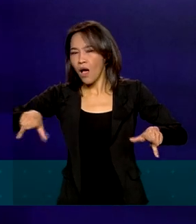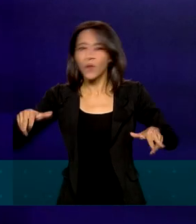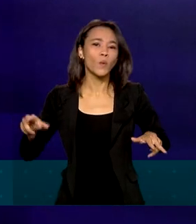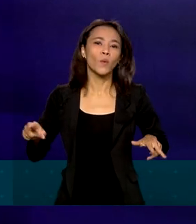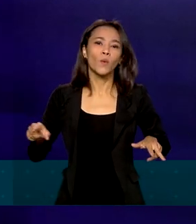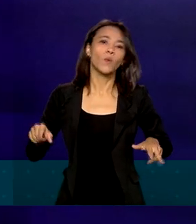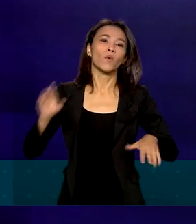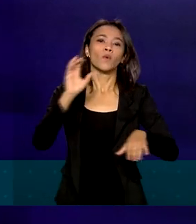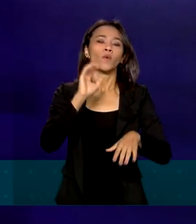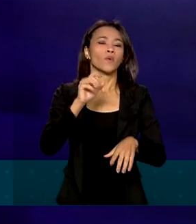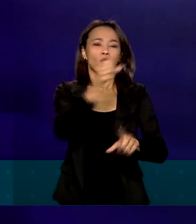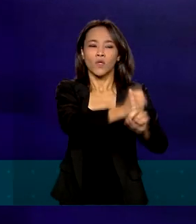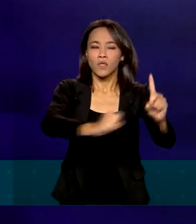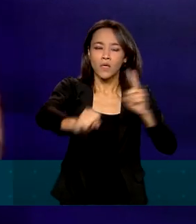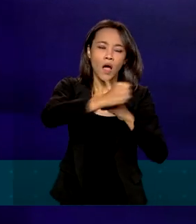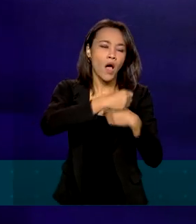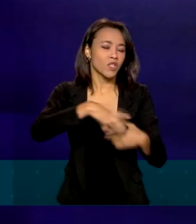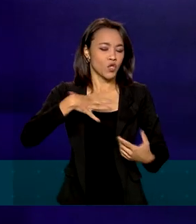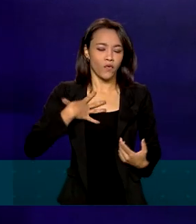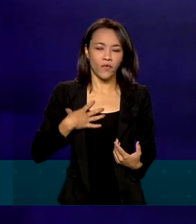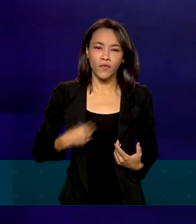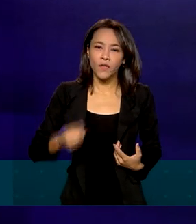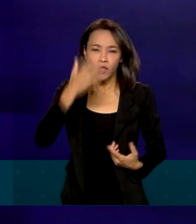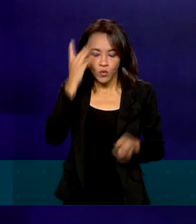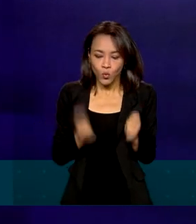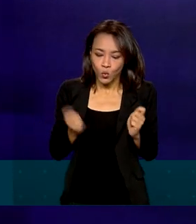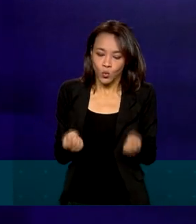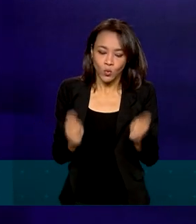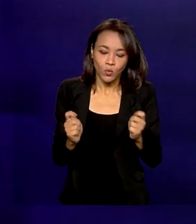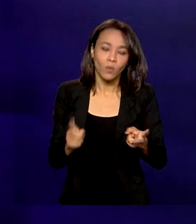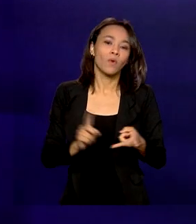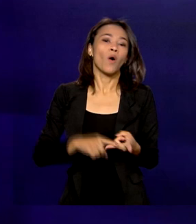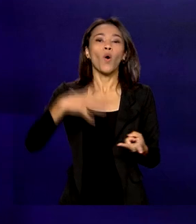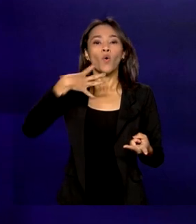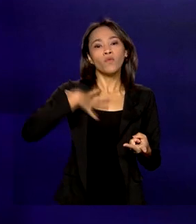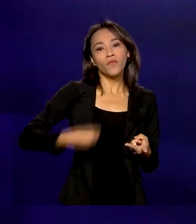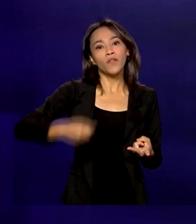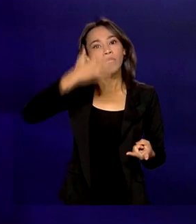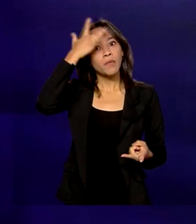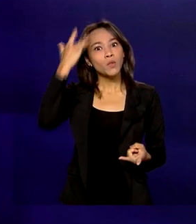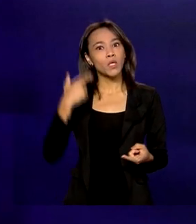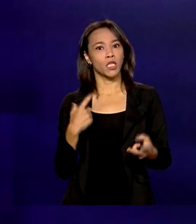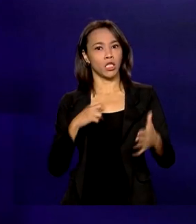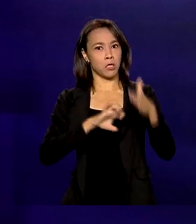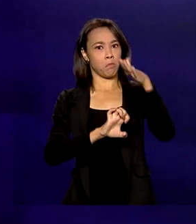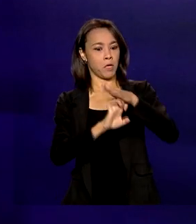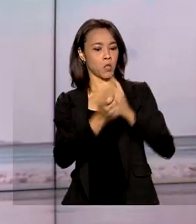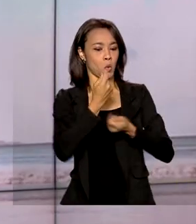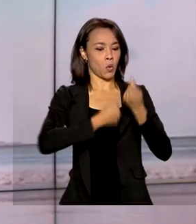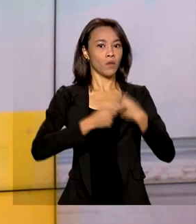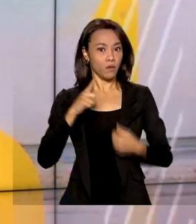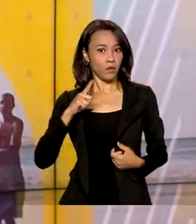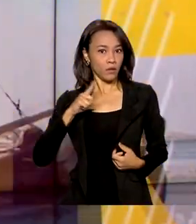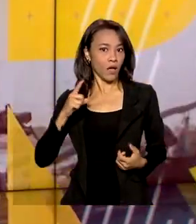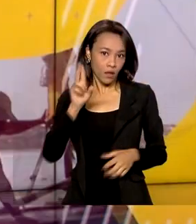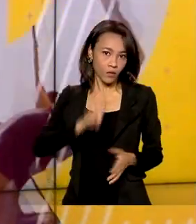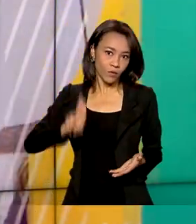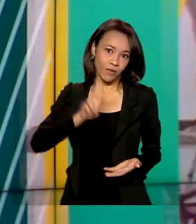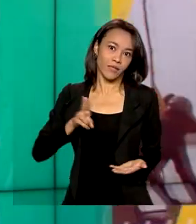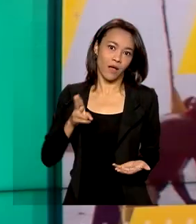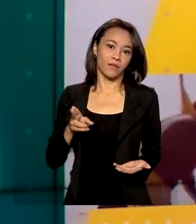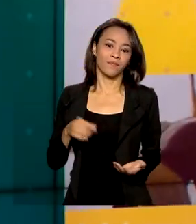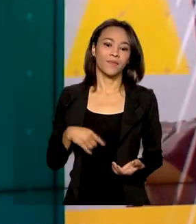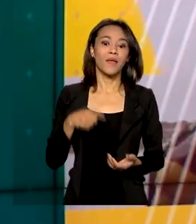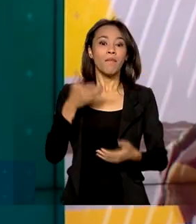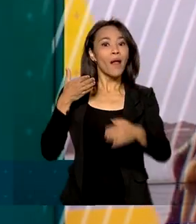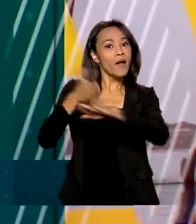quadros sociais, seja o filho do carroceiro, o filho do empresário, tem que estar na Universidade Federal. Para ter acesso